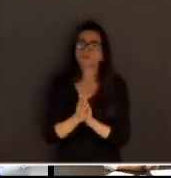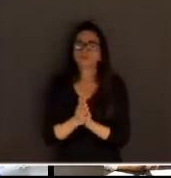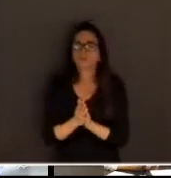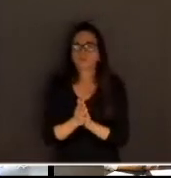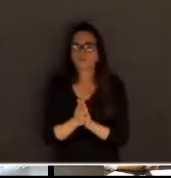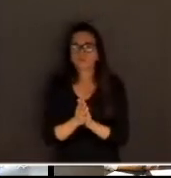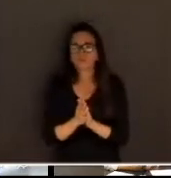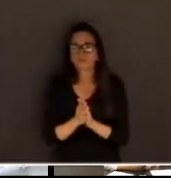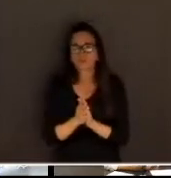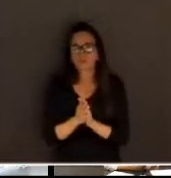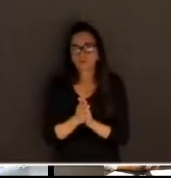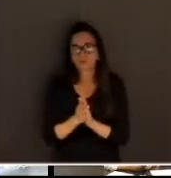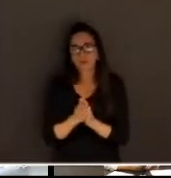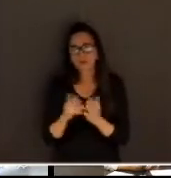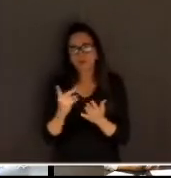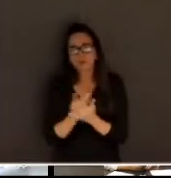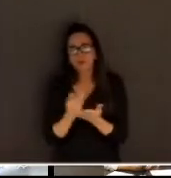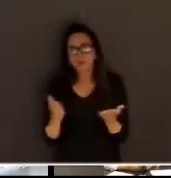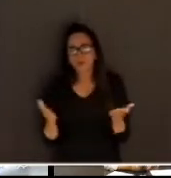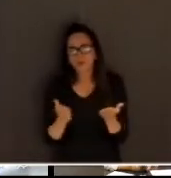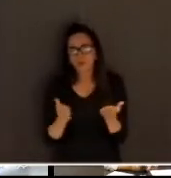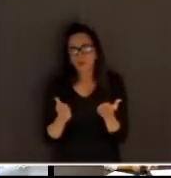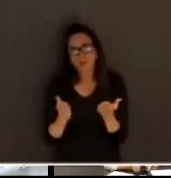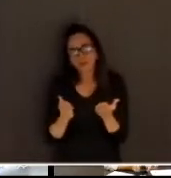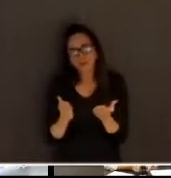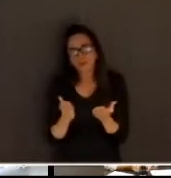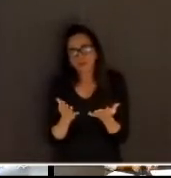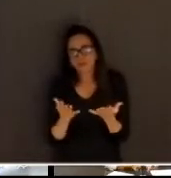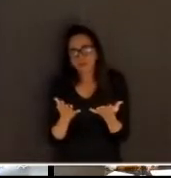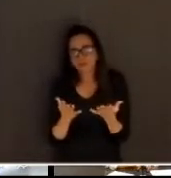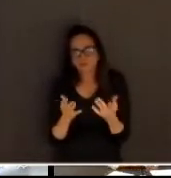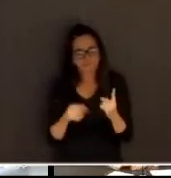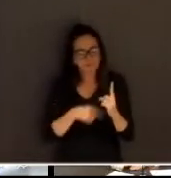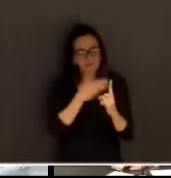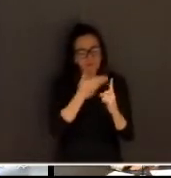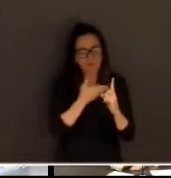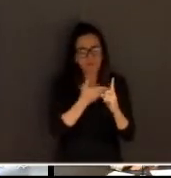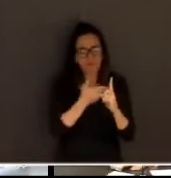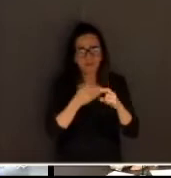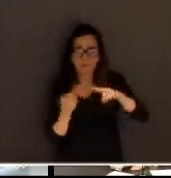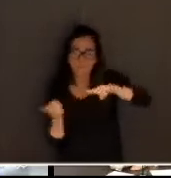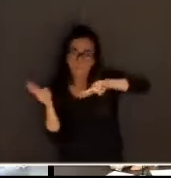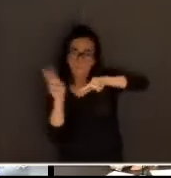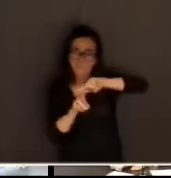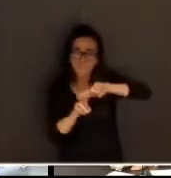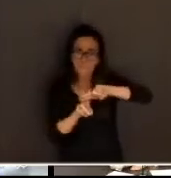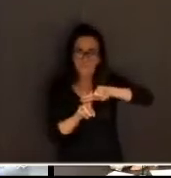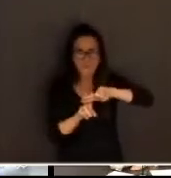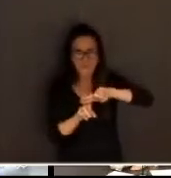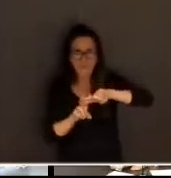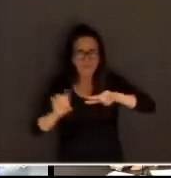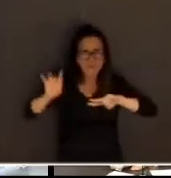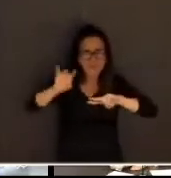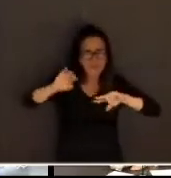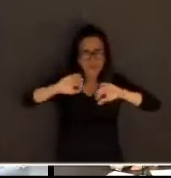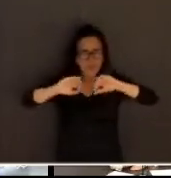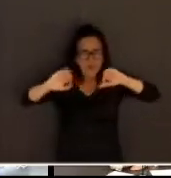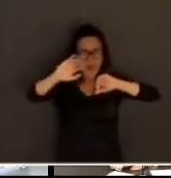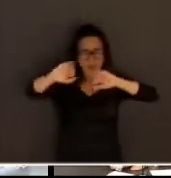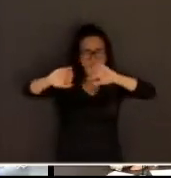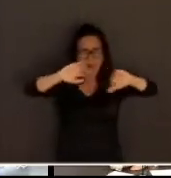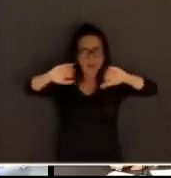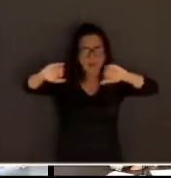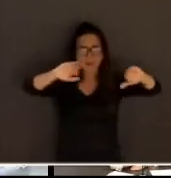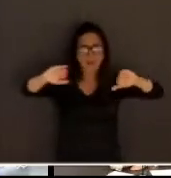Então, o que acontece hoje, por exemplo, os júris que acontecem que réus estão presos em presídios federais, cada um no lugar do Brasil, e você